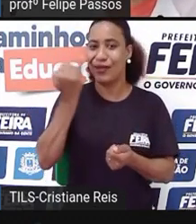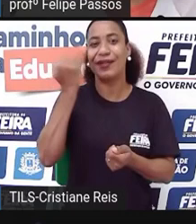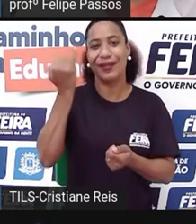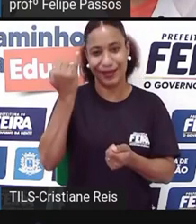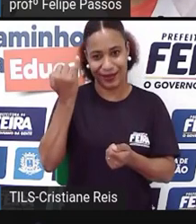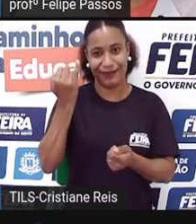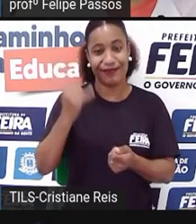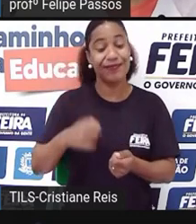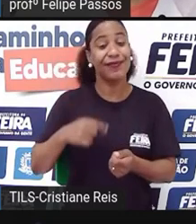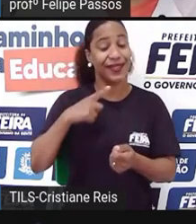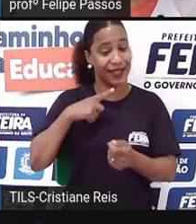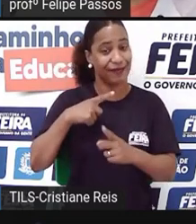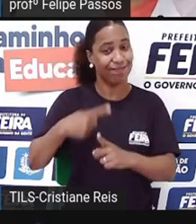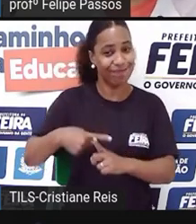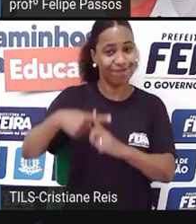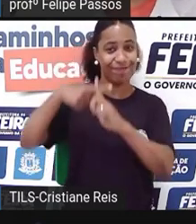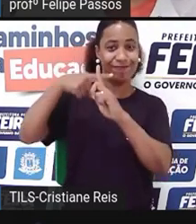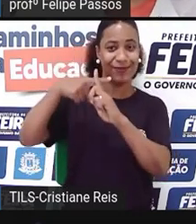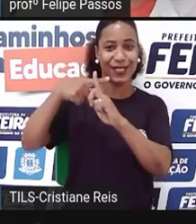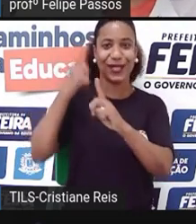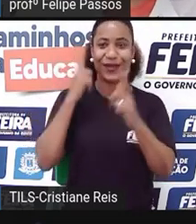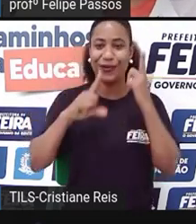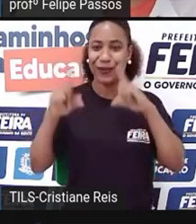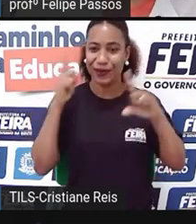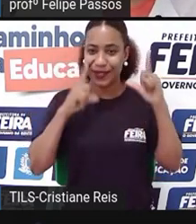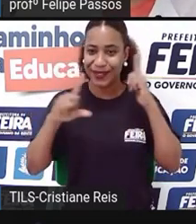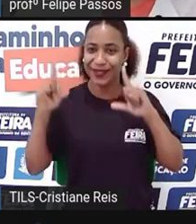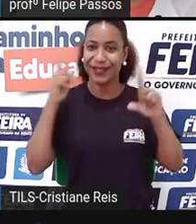positivos para esse empreendedor, empresário.